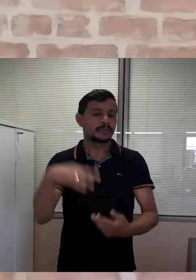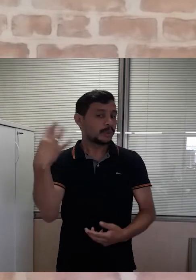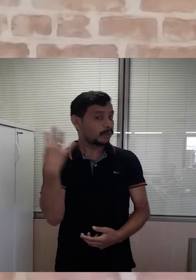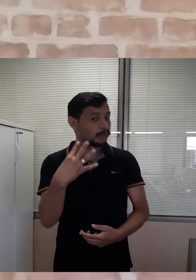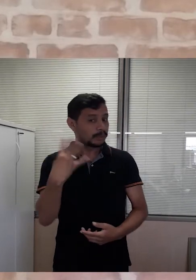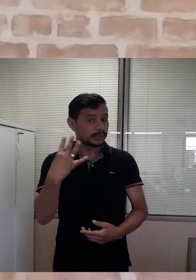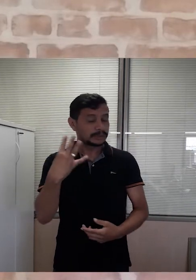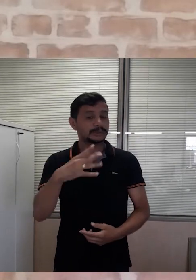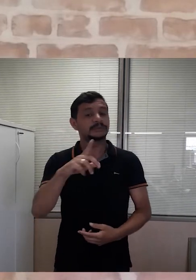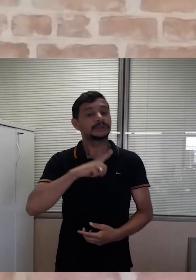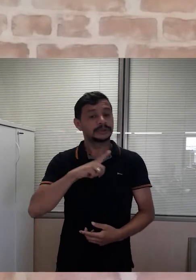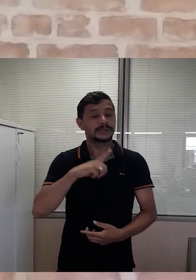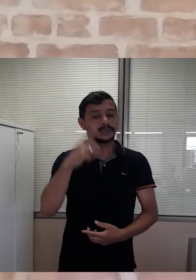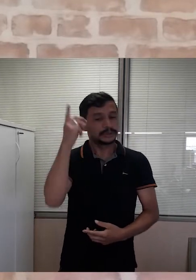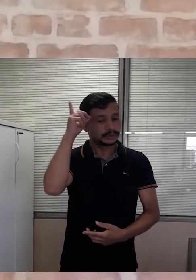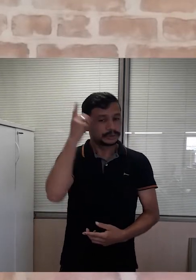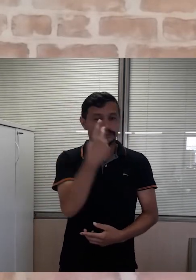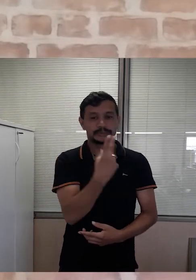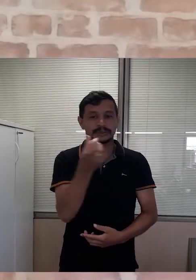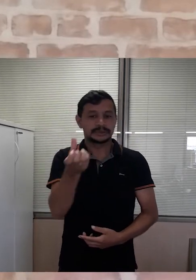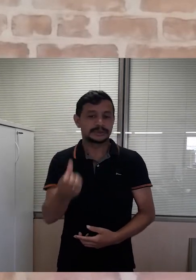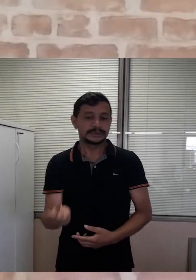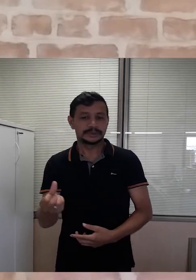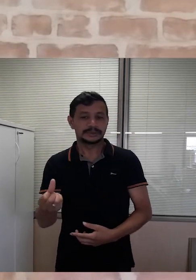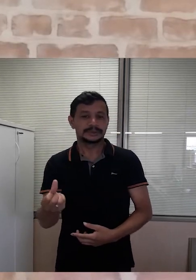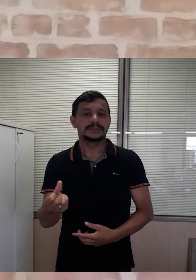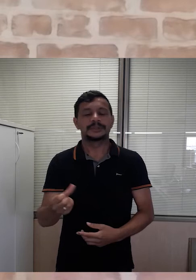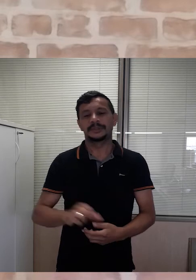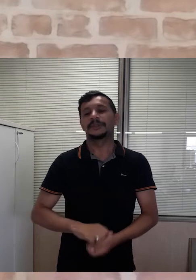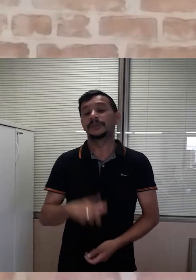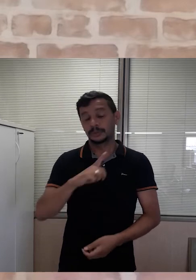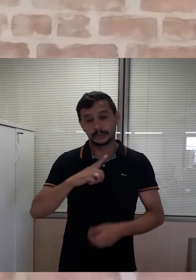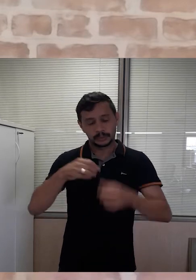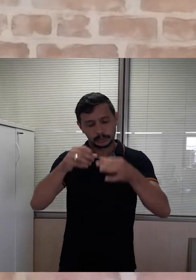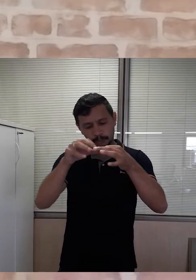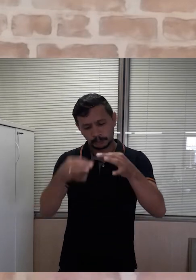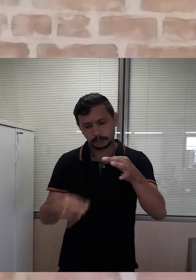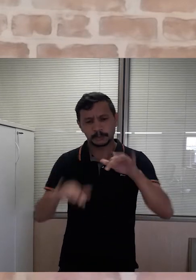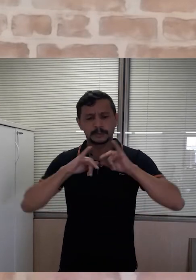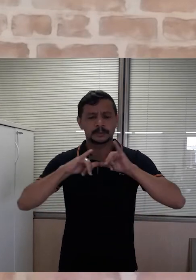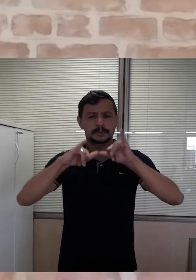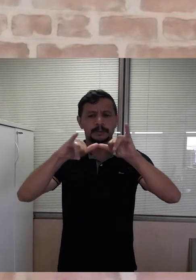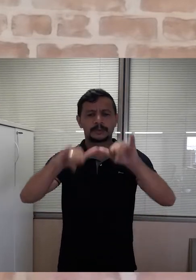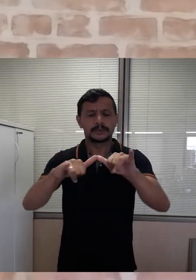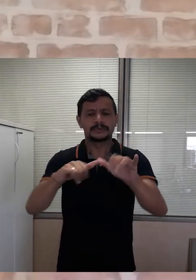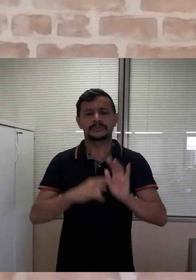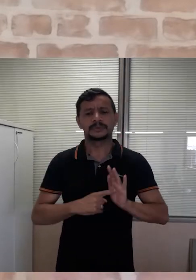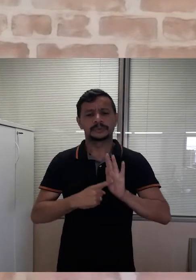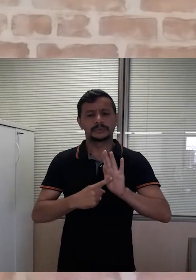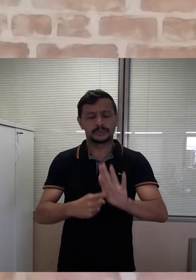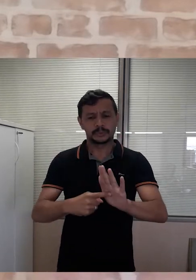realizada na quarta-feira, dia 26, pelo Zoom. Na ocasião, informações importantes sobre